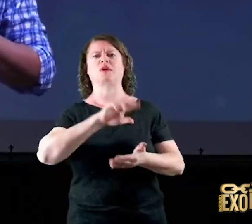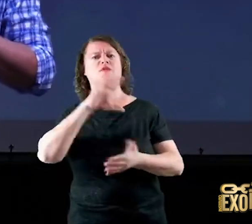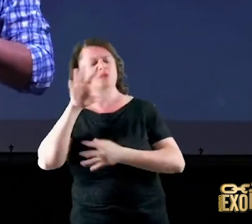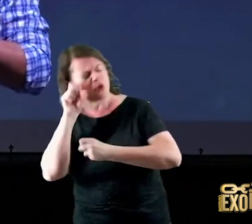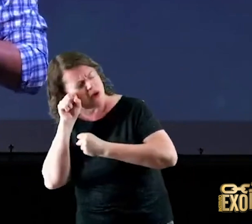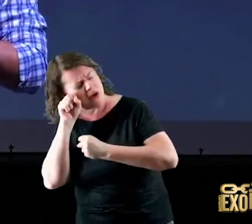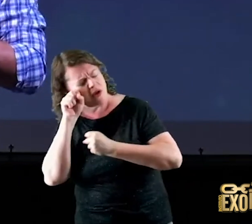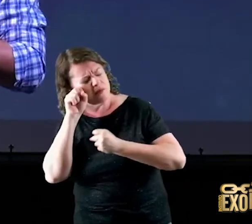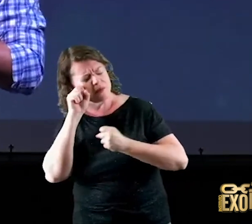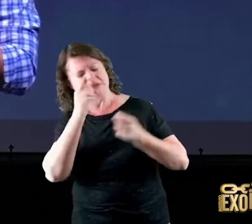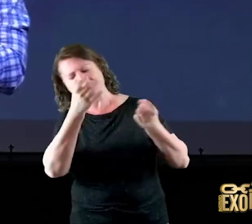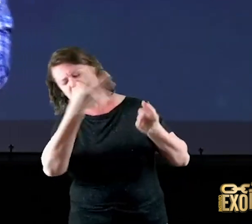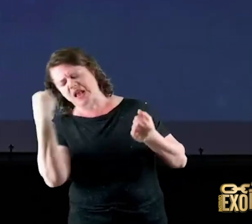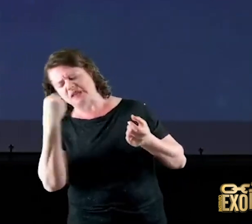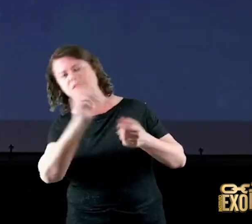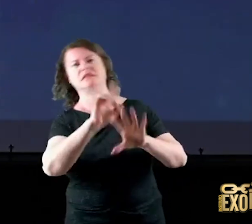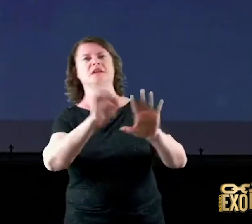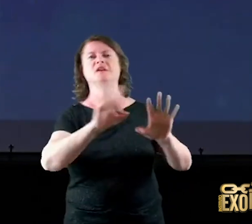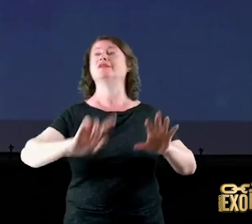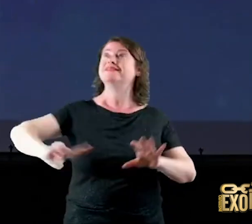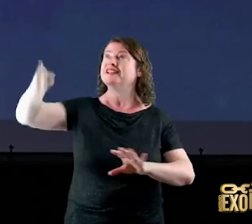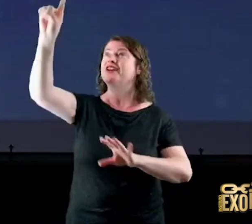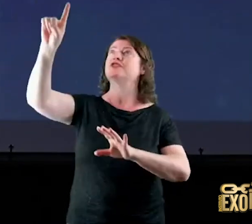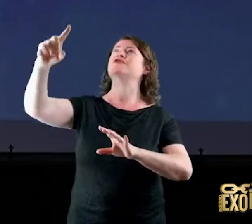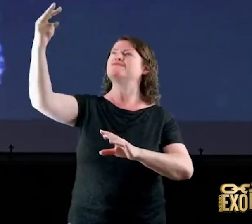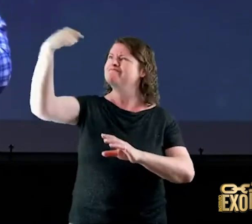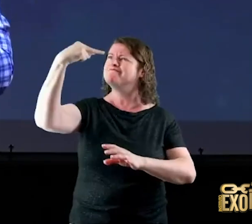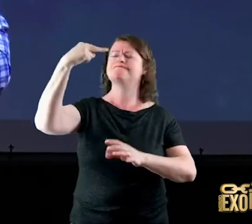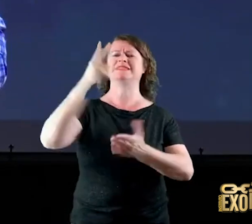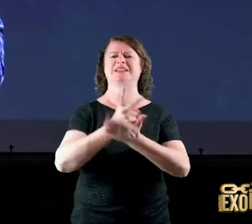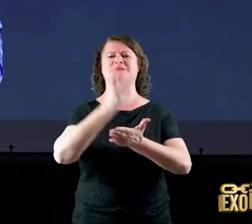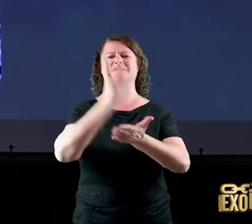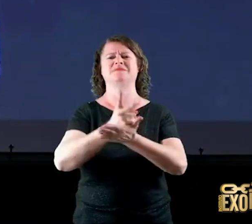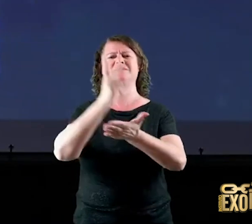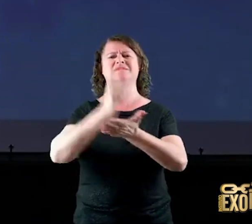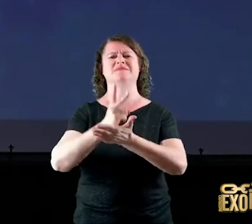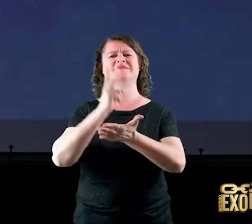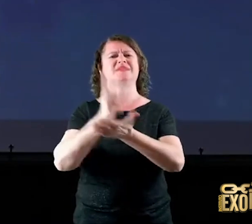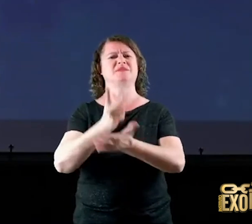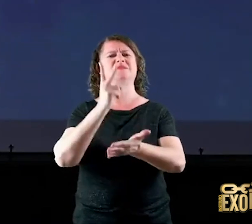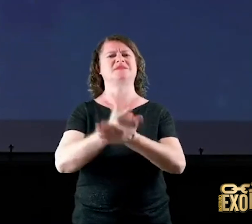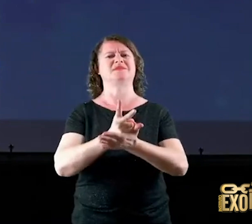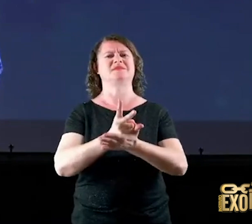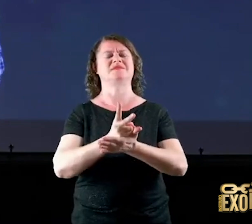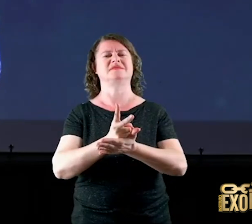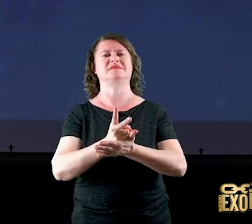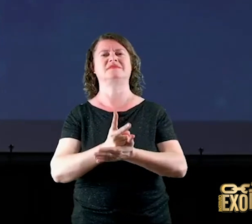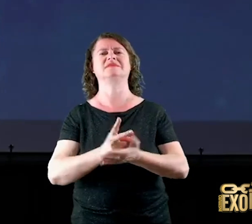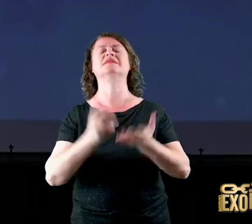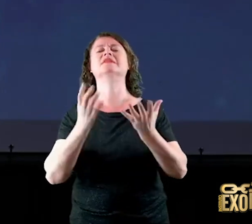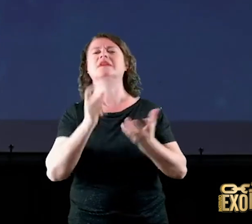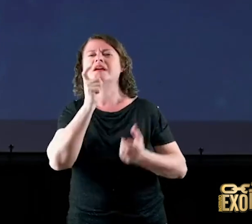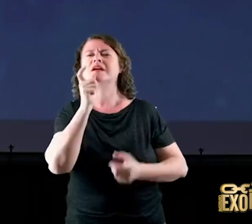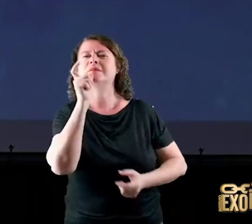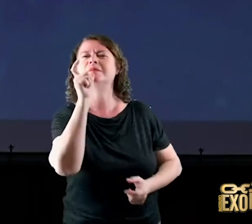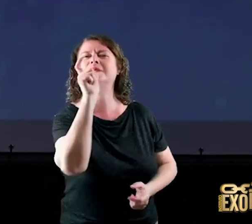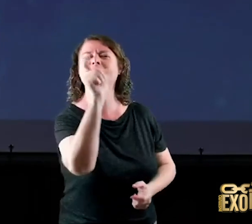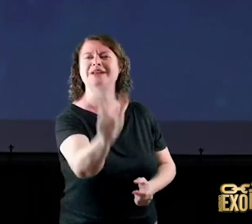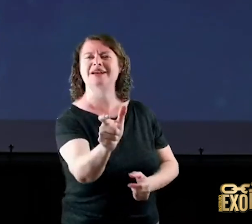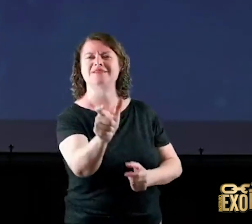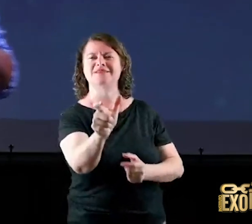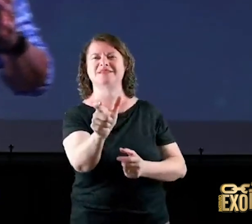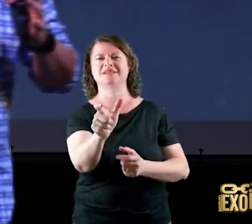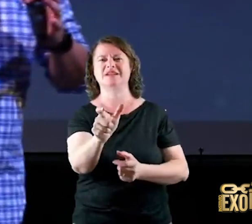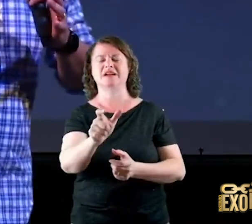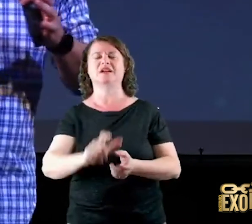Pai eu quero lançar sobre o teu povo aqui reunido essa palavra de escudo de